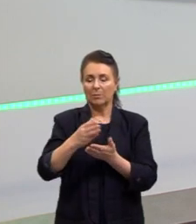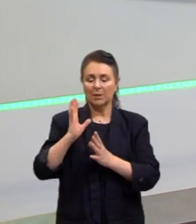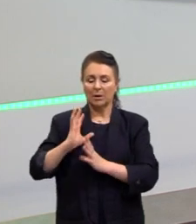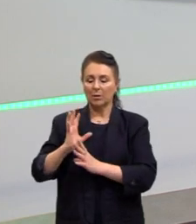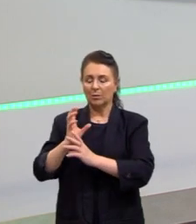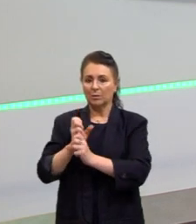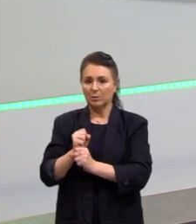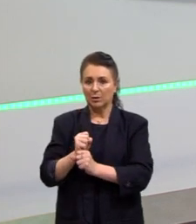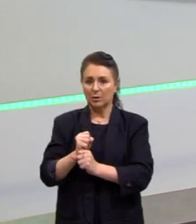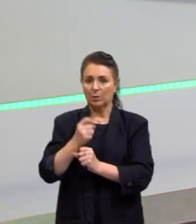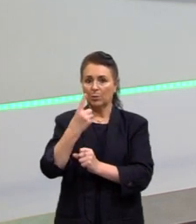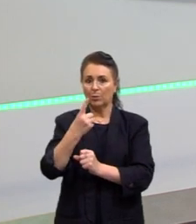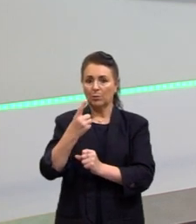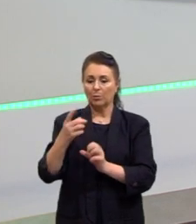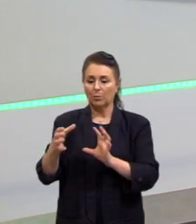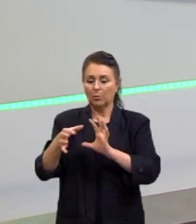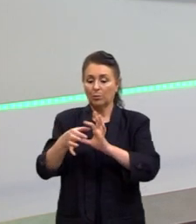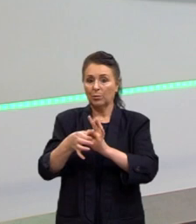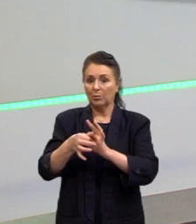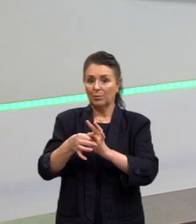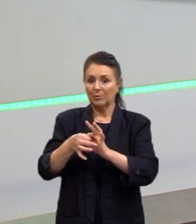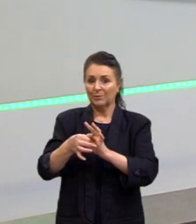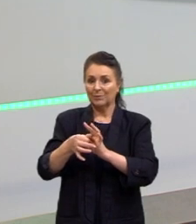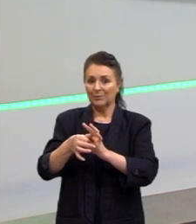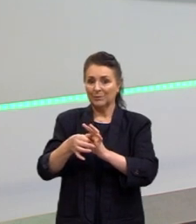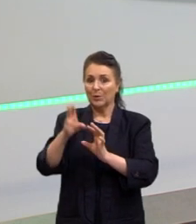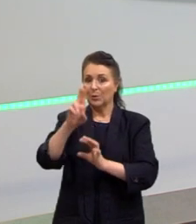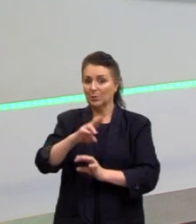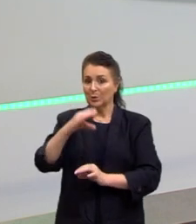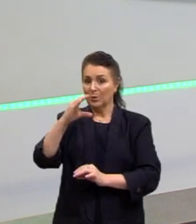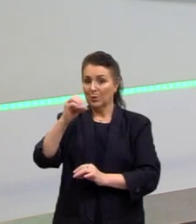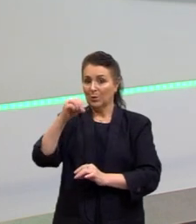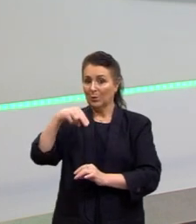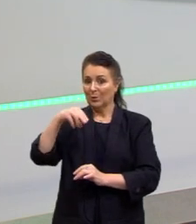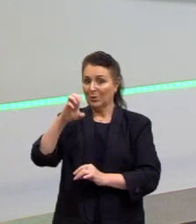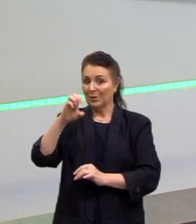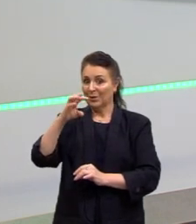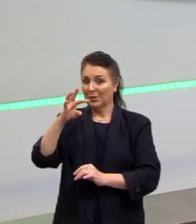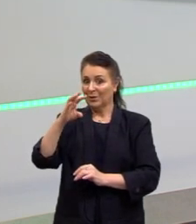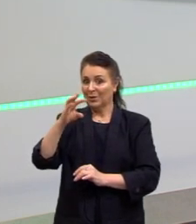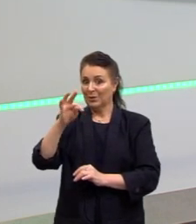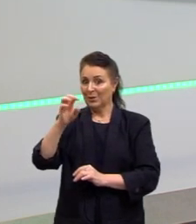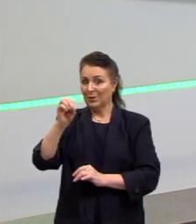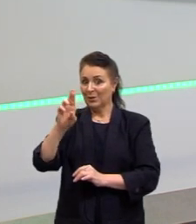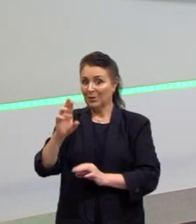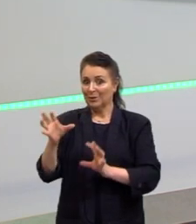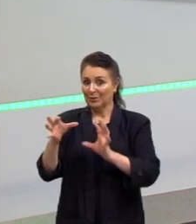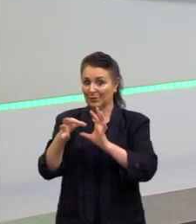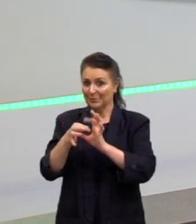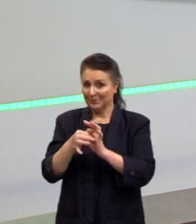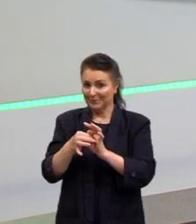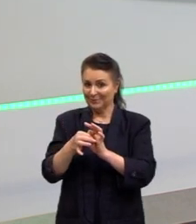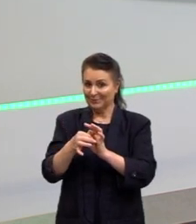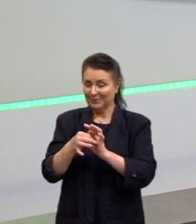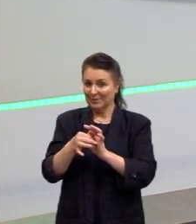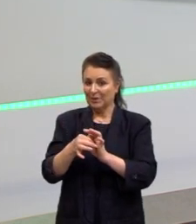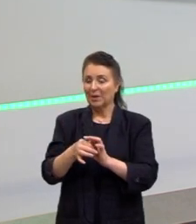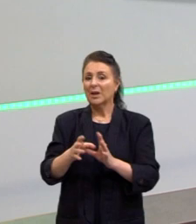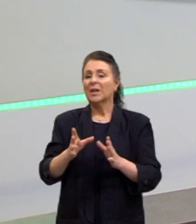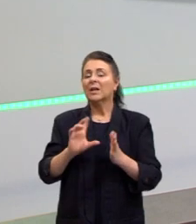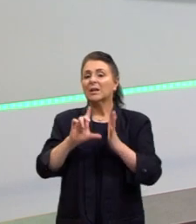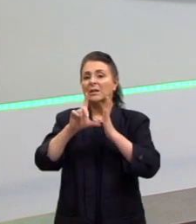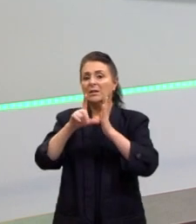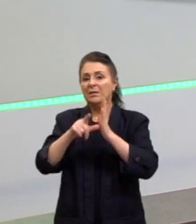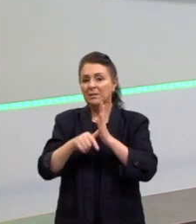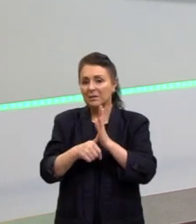Então, um conector, beleza? Colocamos um conector lá, a gente já vai ver no texto de redação Natamil agora em seguida. E além